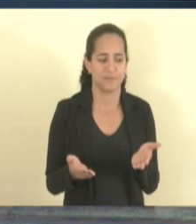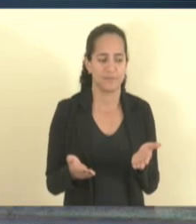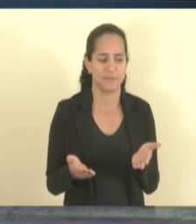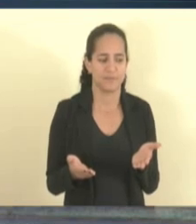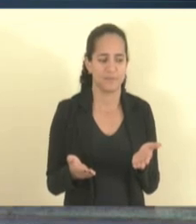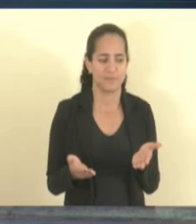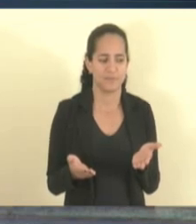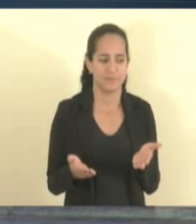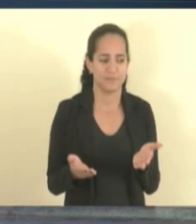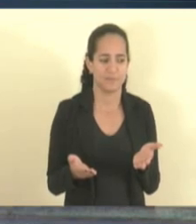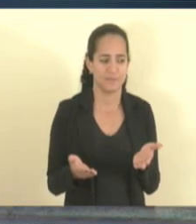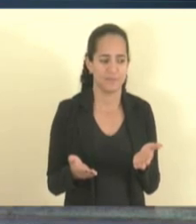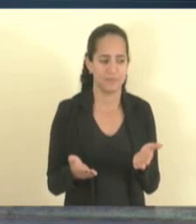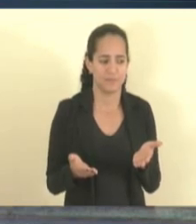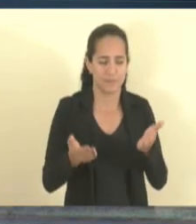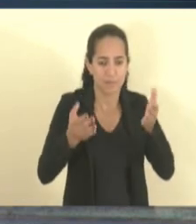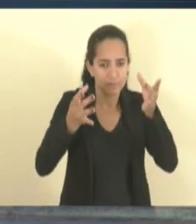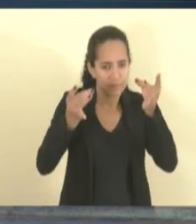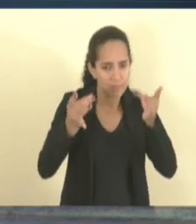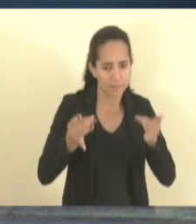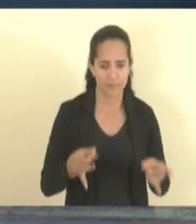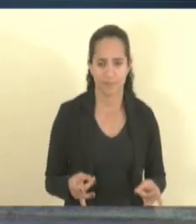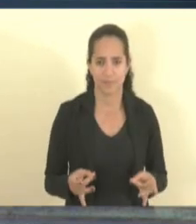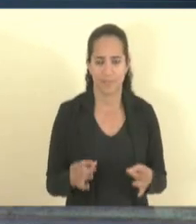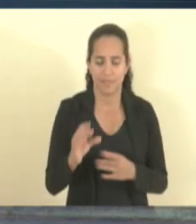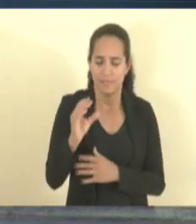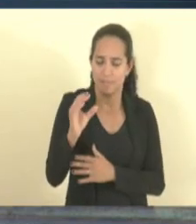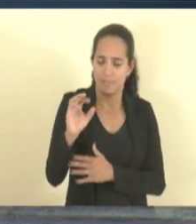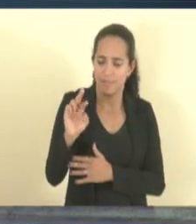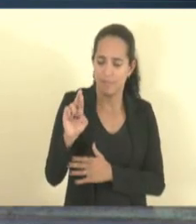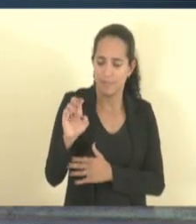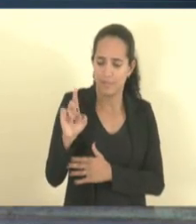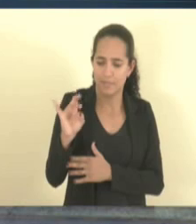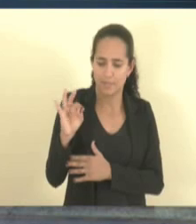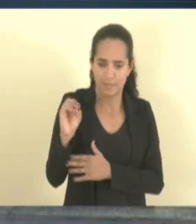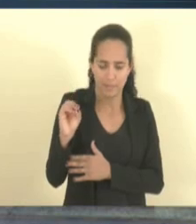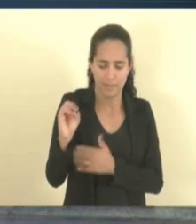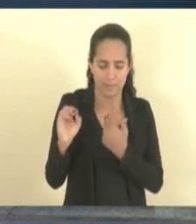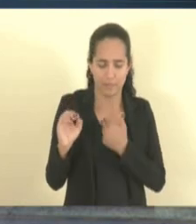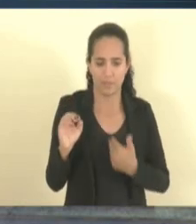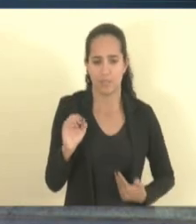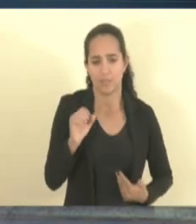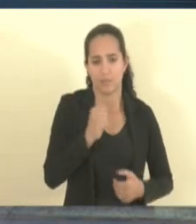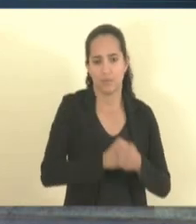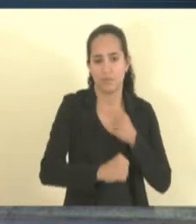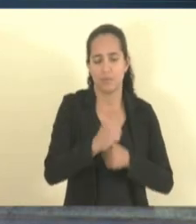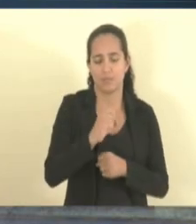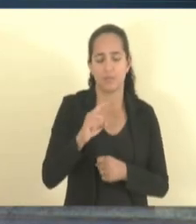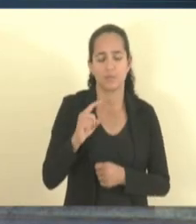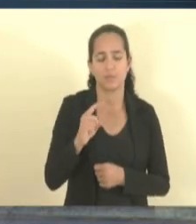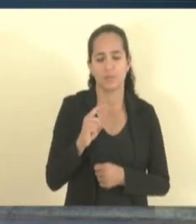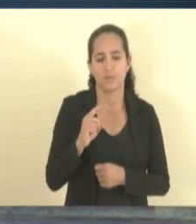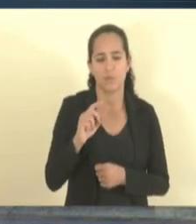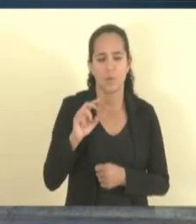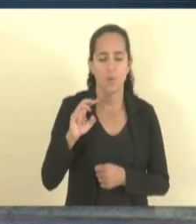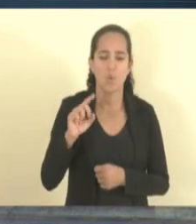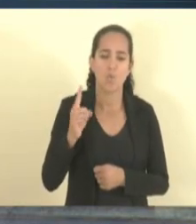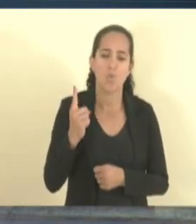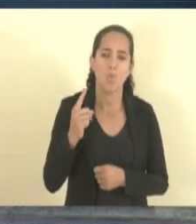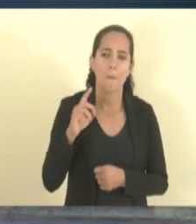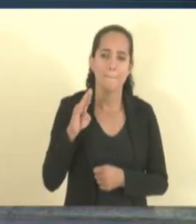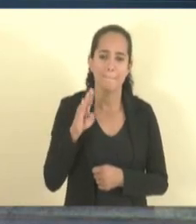descreção, a gente descrevendo esse crédito, o BNB foi o ano passado 1 bilhão e 200,